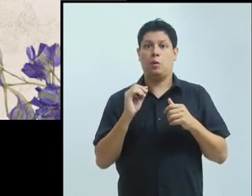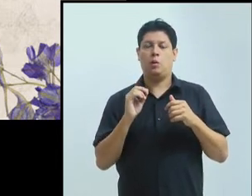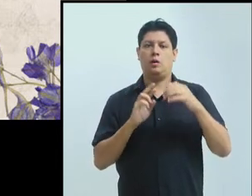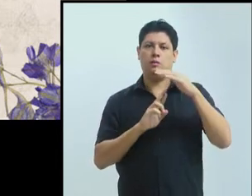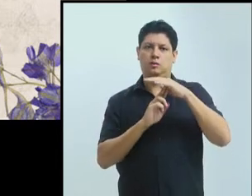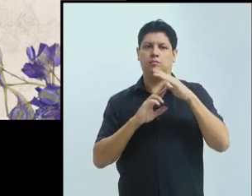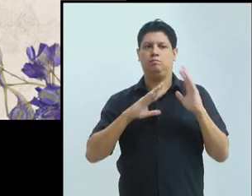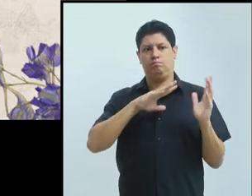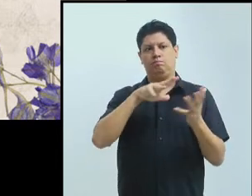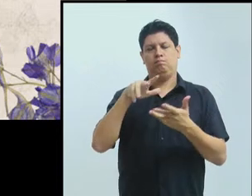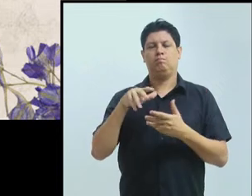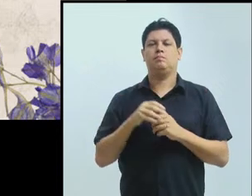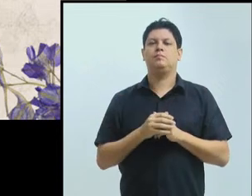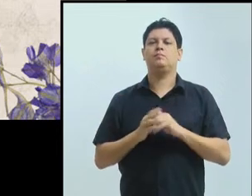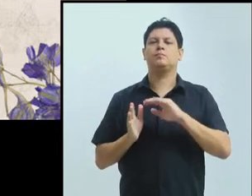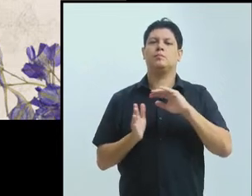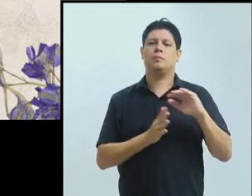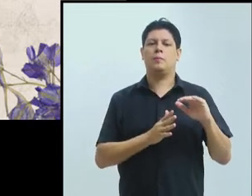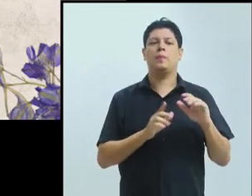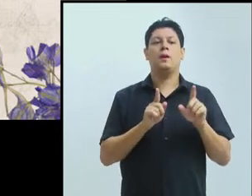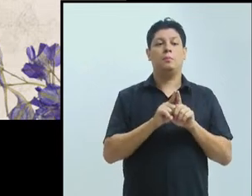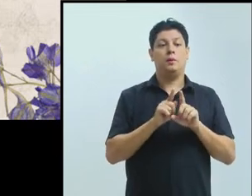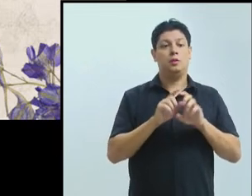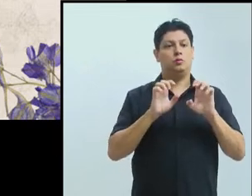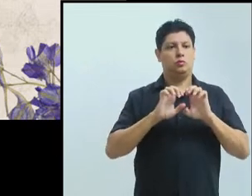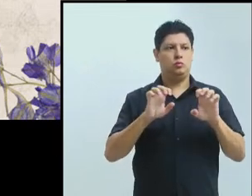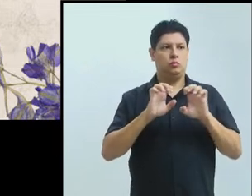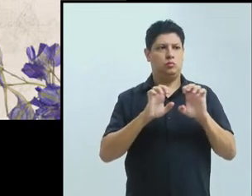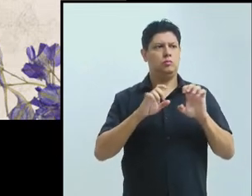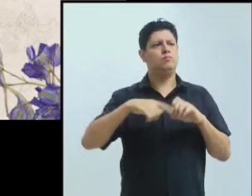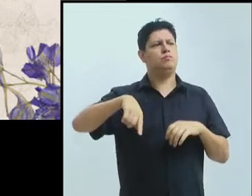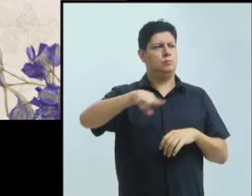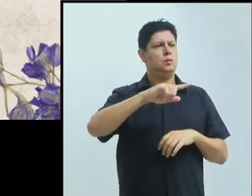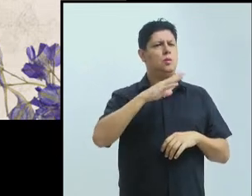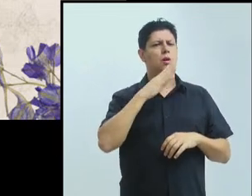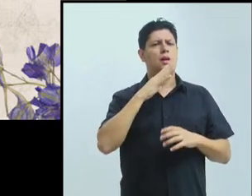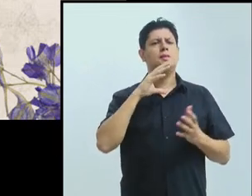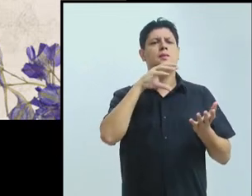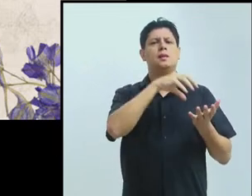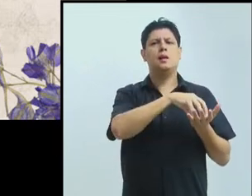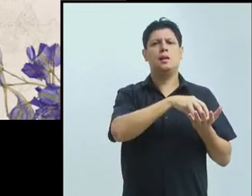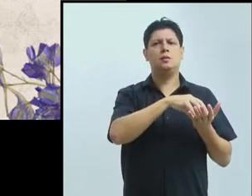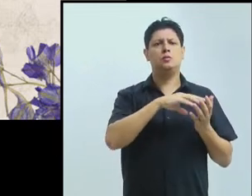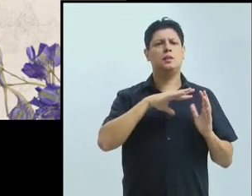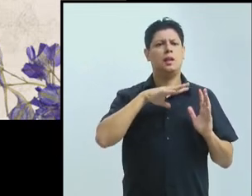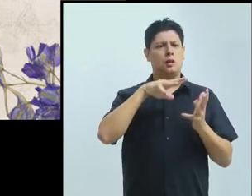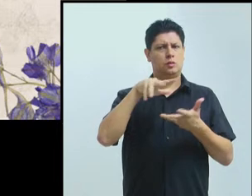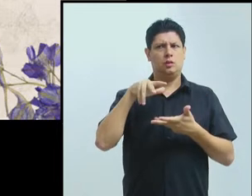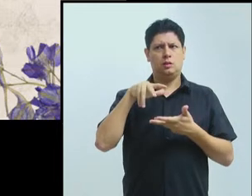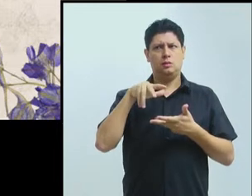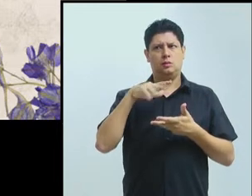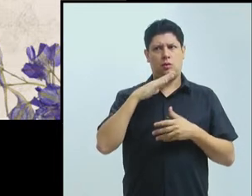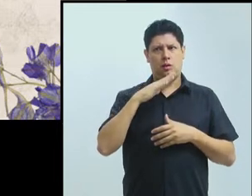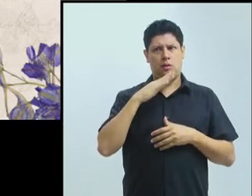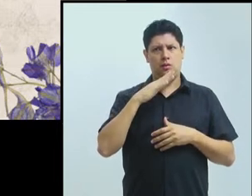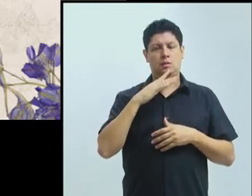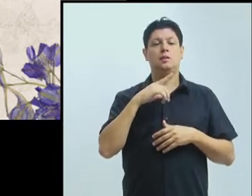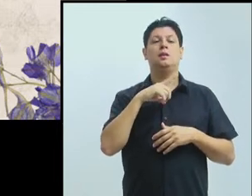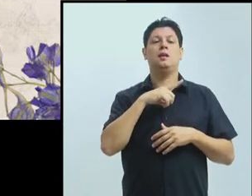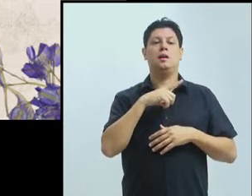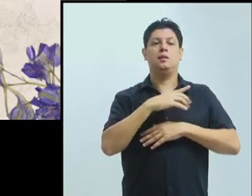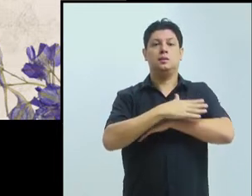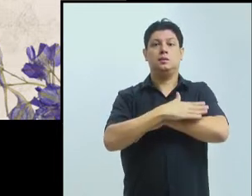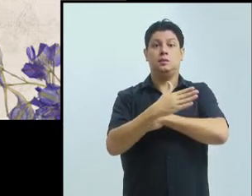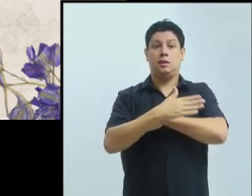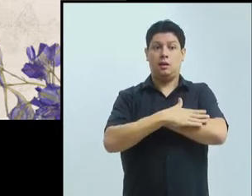não preciso dizer de novo, temos um centro, vocês conhecem o centro de internacionalização? É um centro com salas de aula, é um centro com